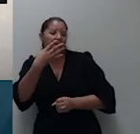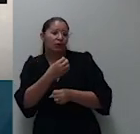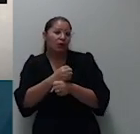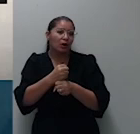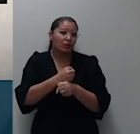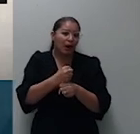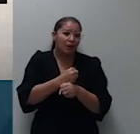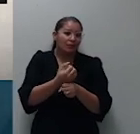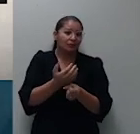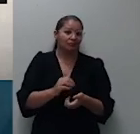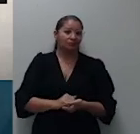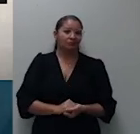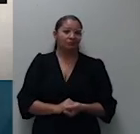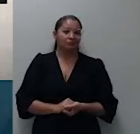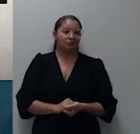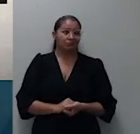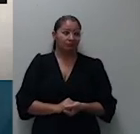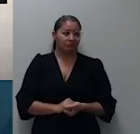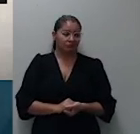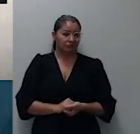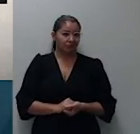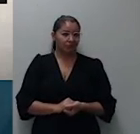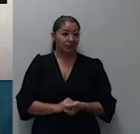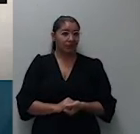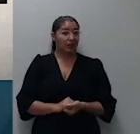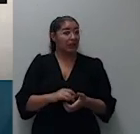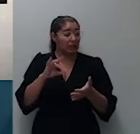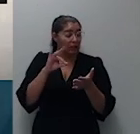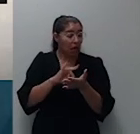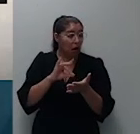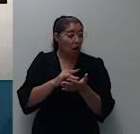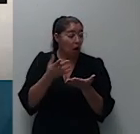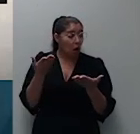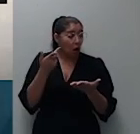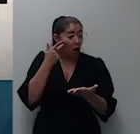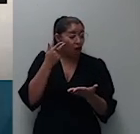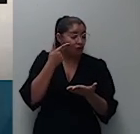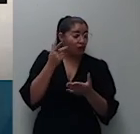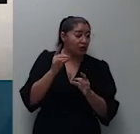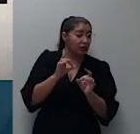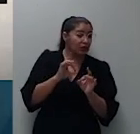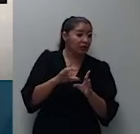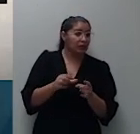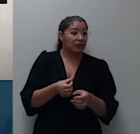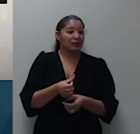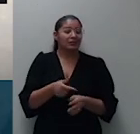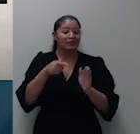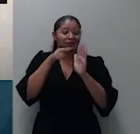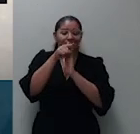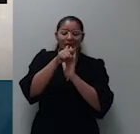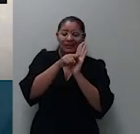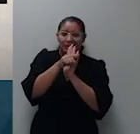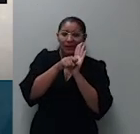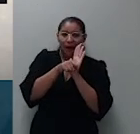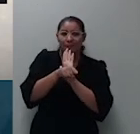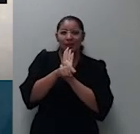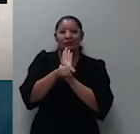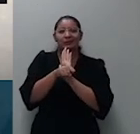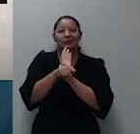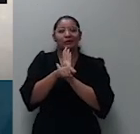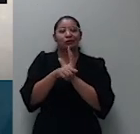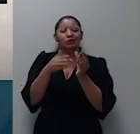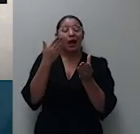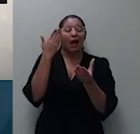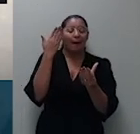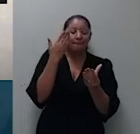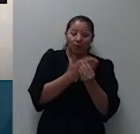na origem houve a extinção sem exame do mérito da ação civil pública em que